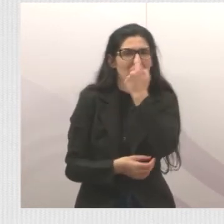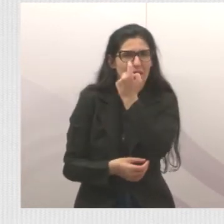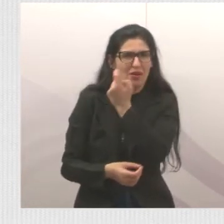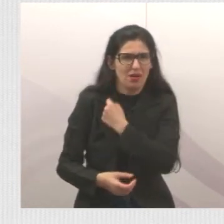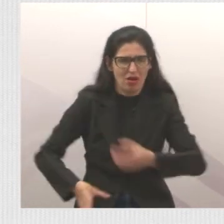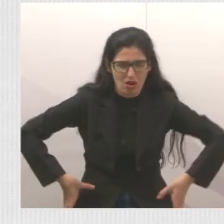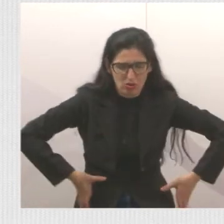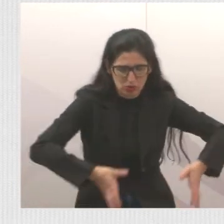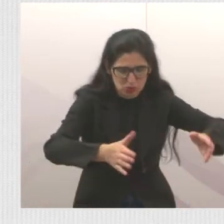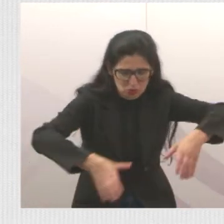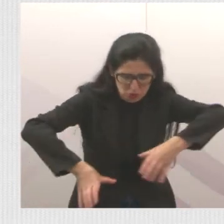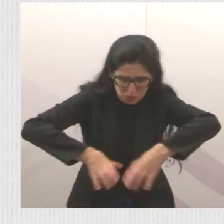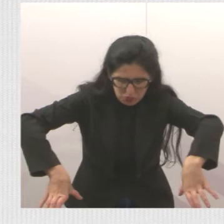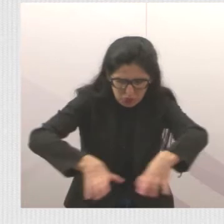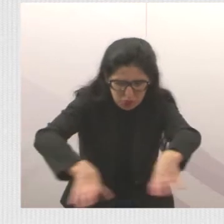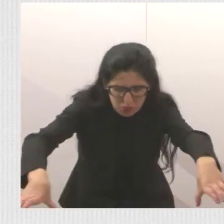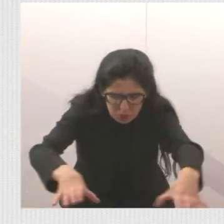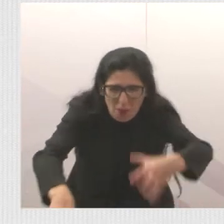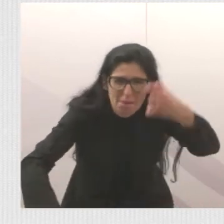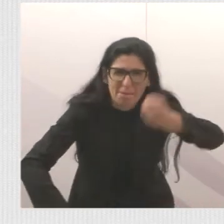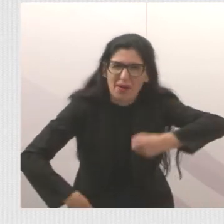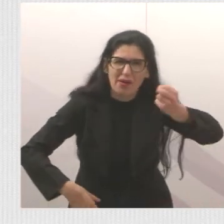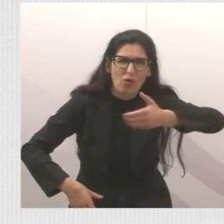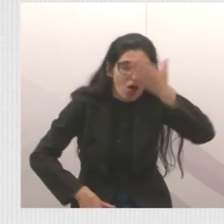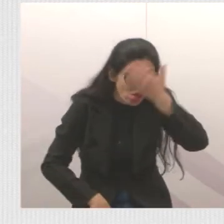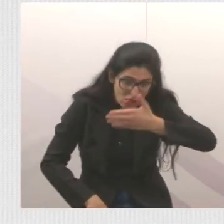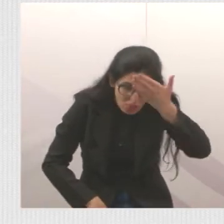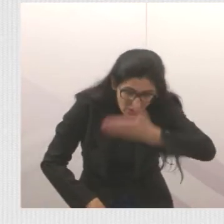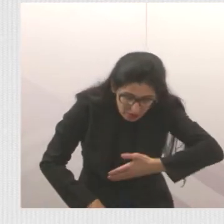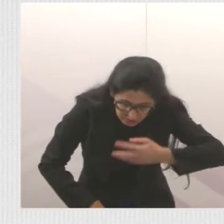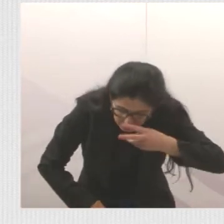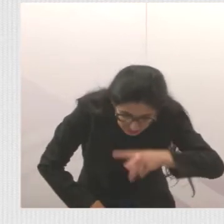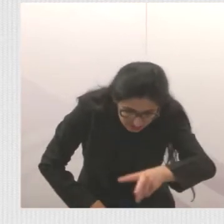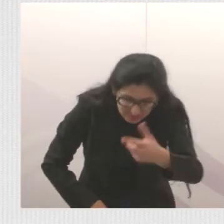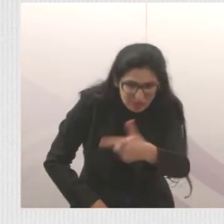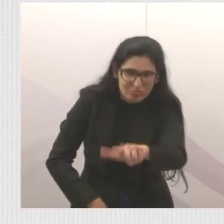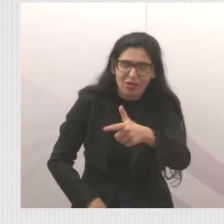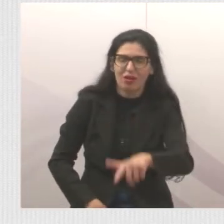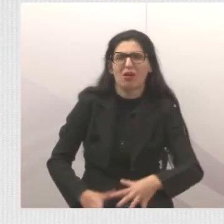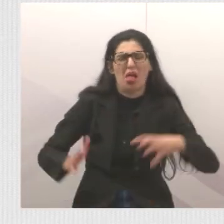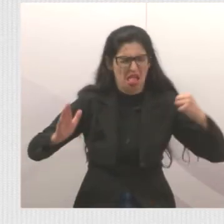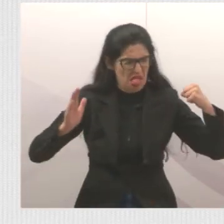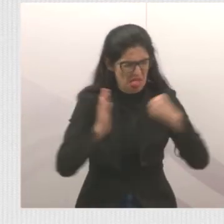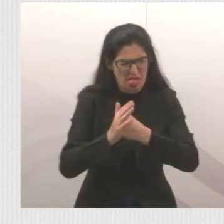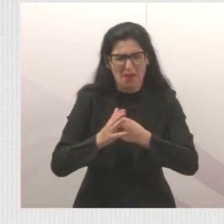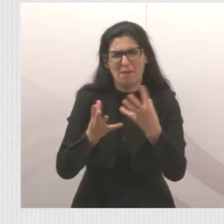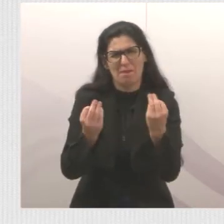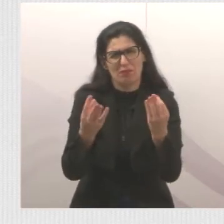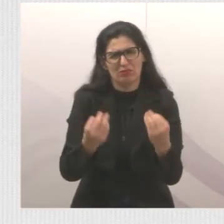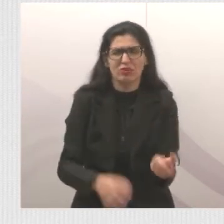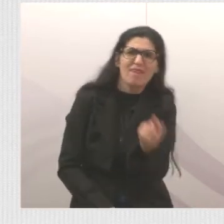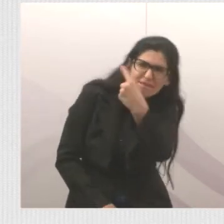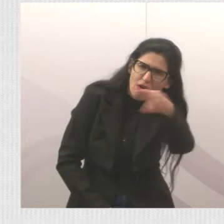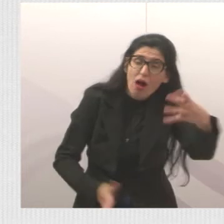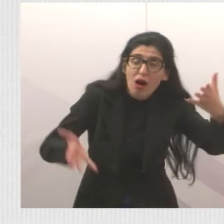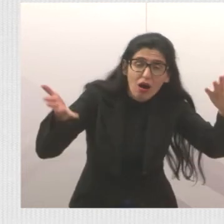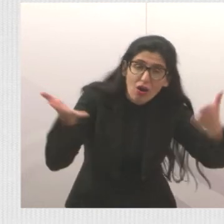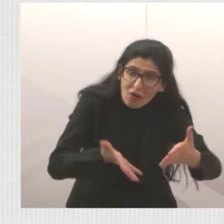pedestres estão apagadas, está ouvindo acidente. Eu quero que você vá lá, mas que vá agora.